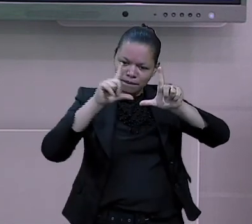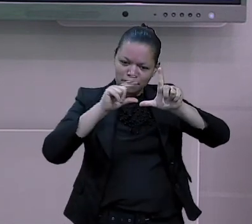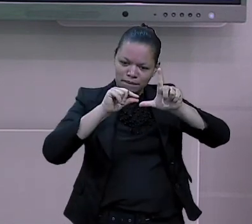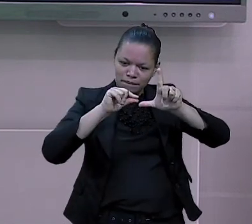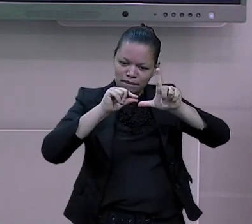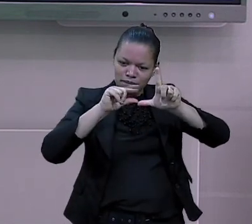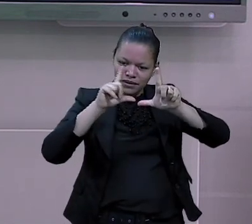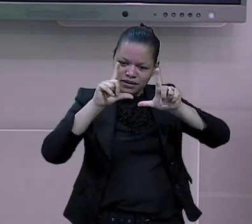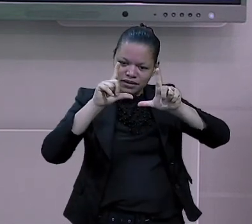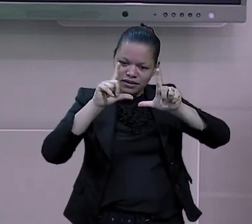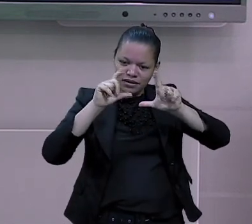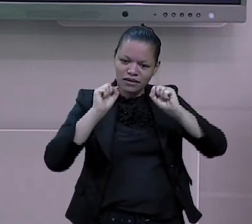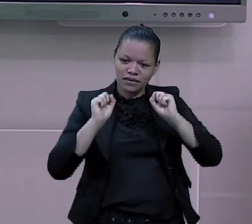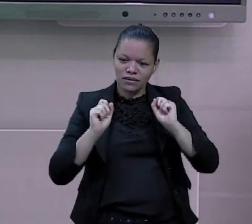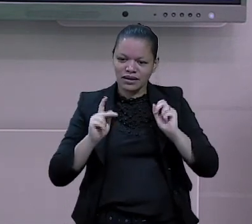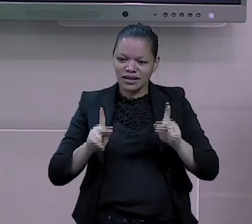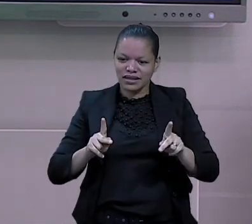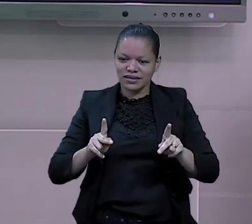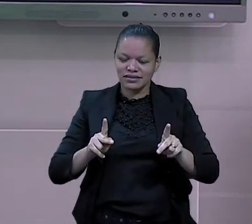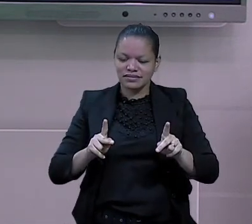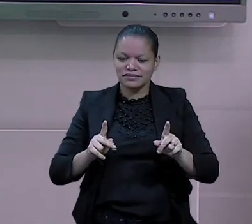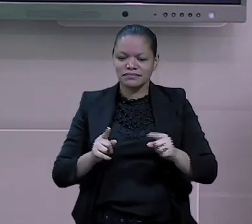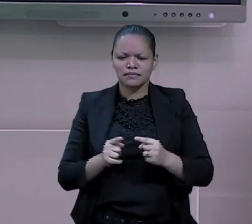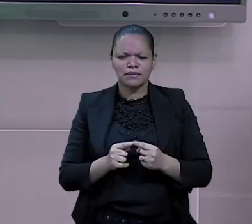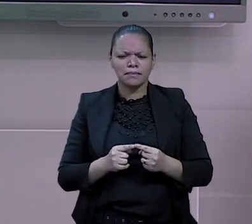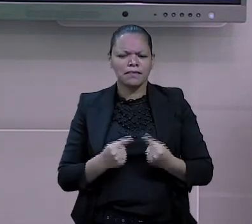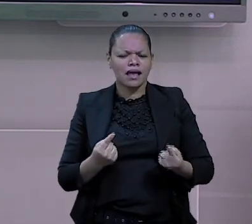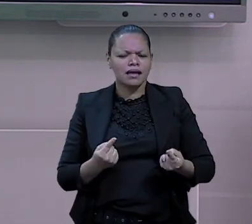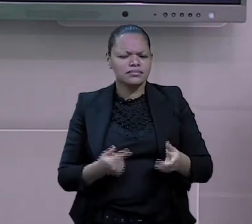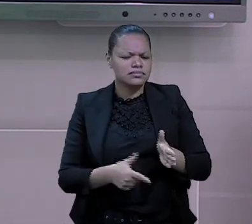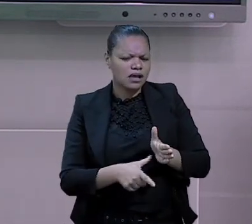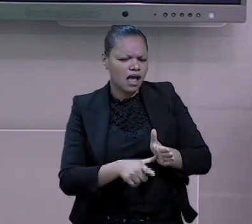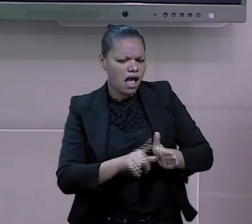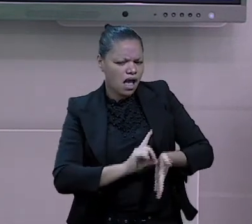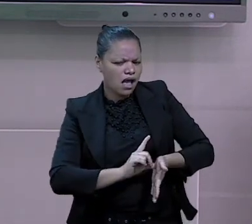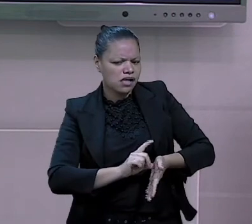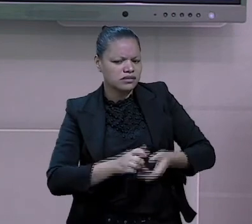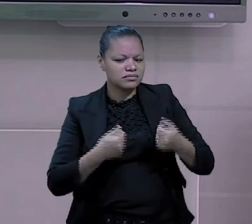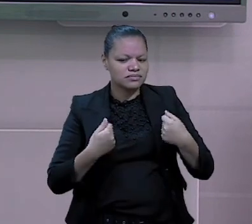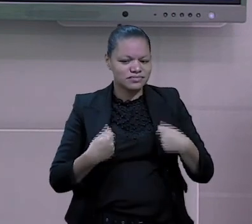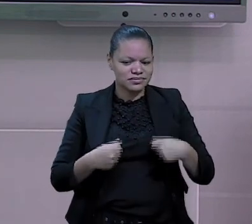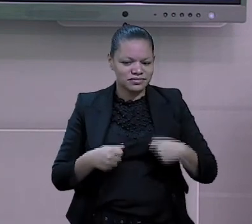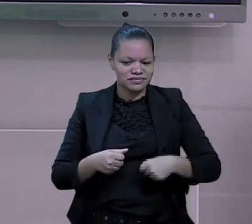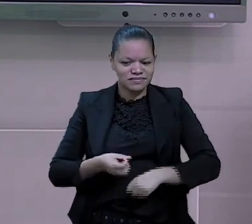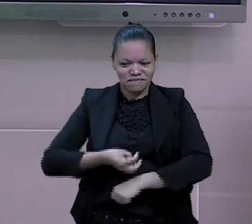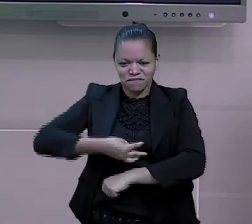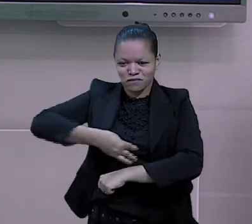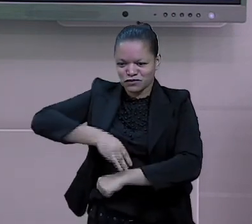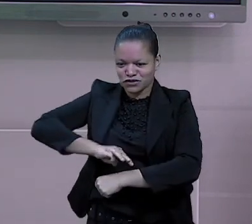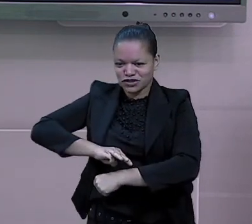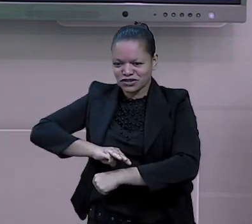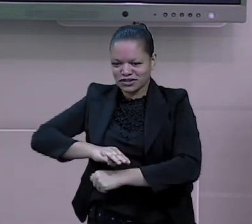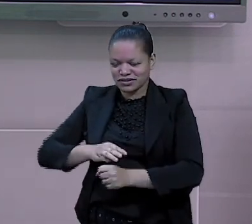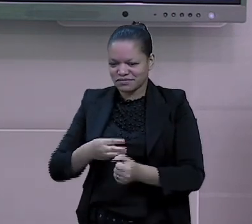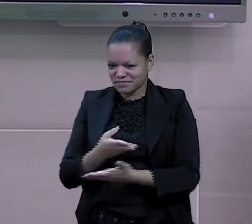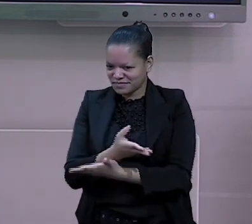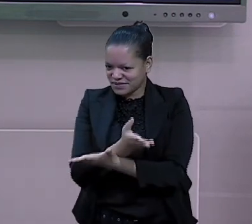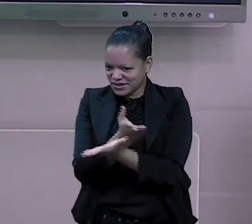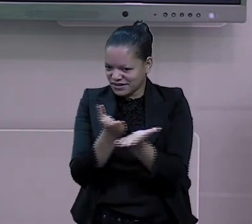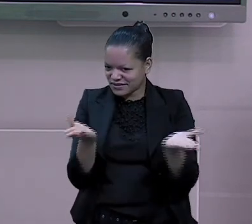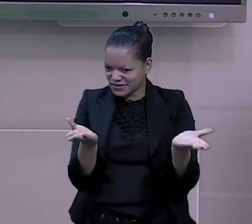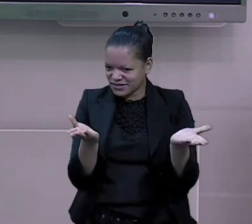Eu não posso ir embora sem antes deixar aquele recadinho do coração pra você. Professora, qual que é?